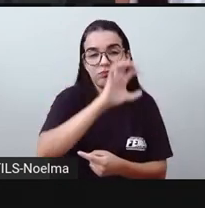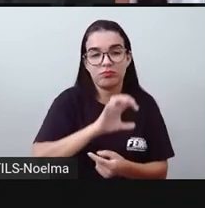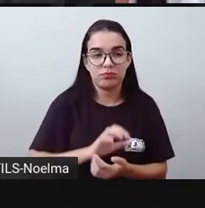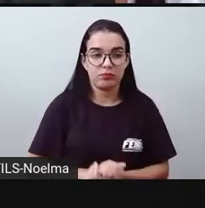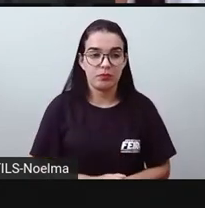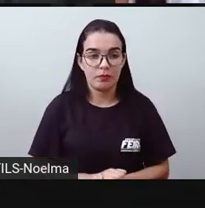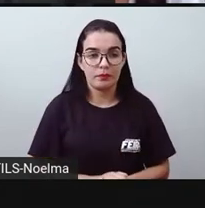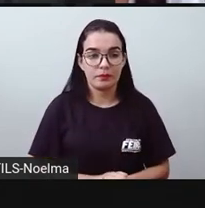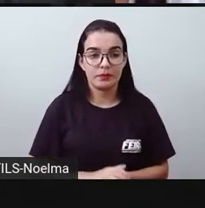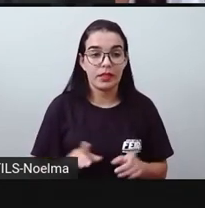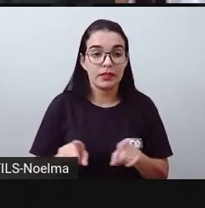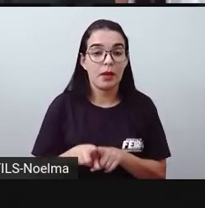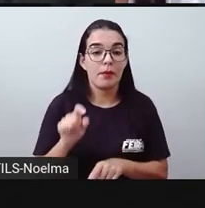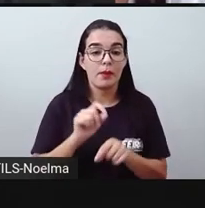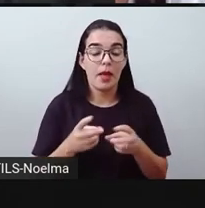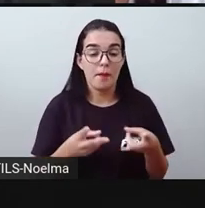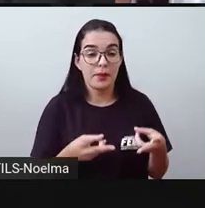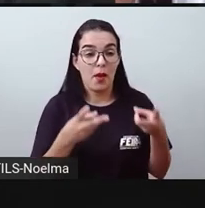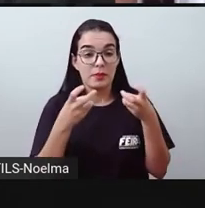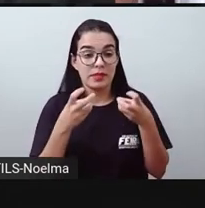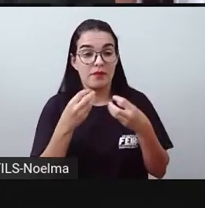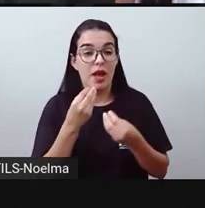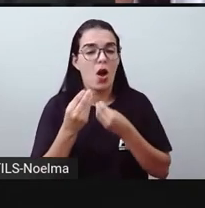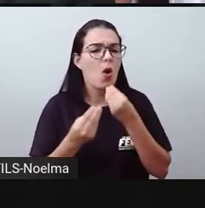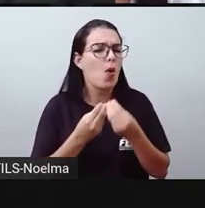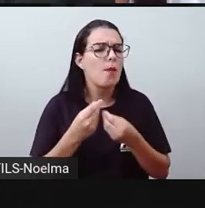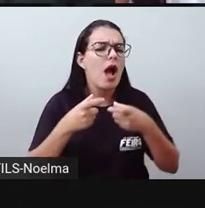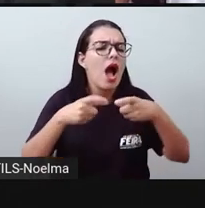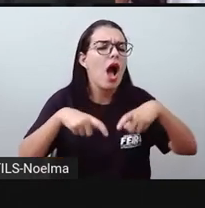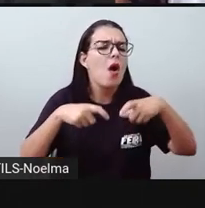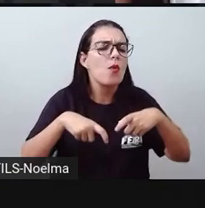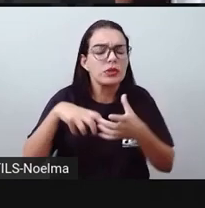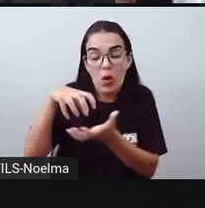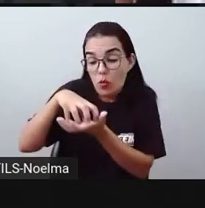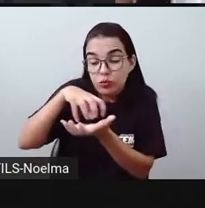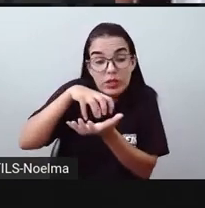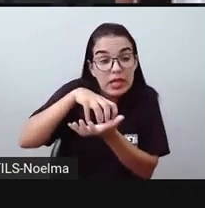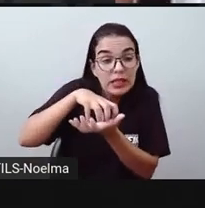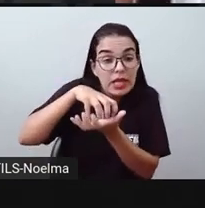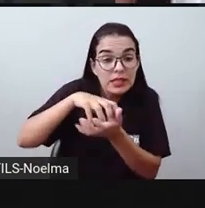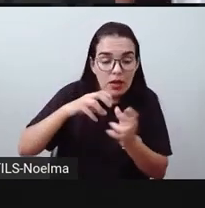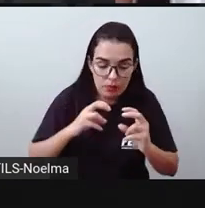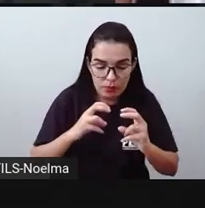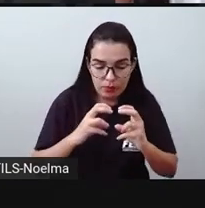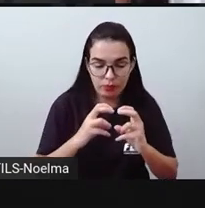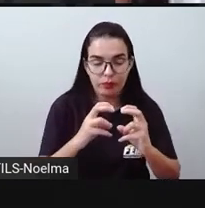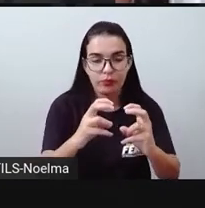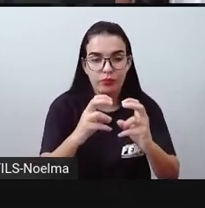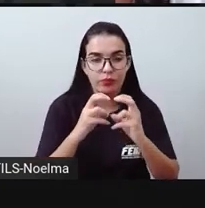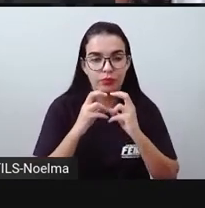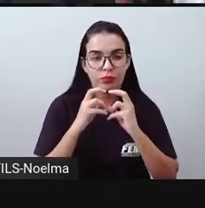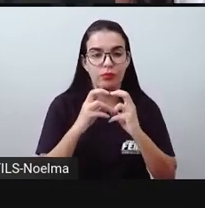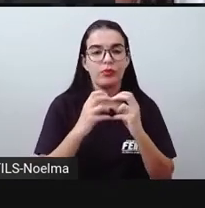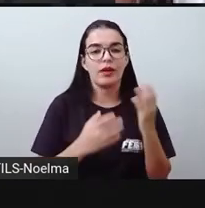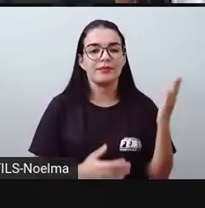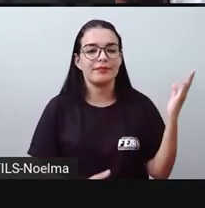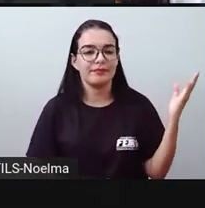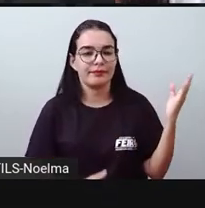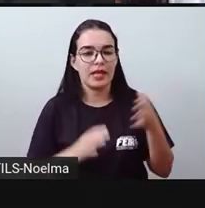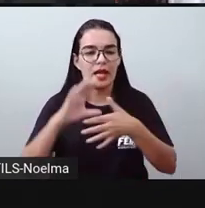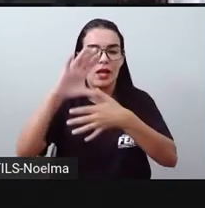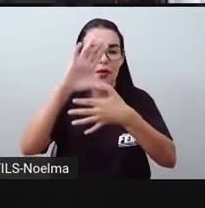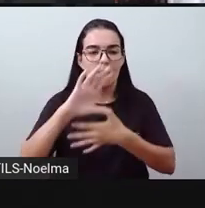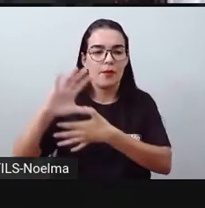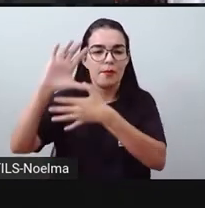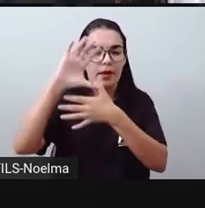E para a gente observar justamente essa concentração, a PRO traz esse mapa aí que traduz para a gente